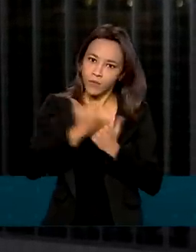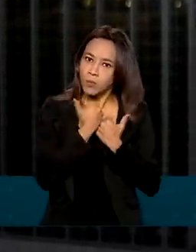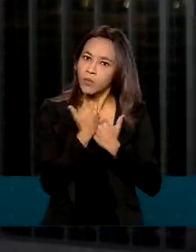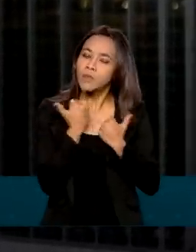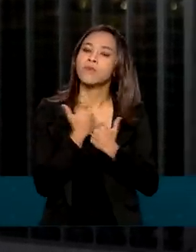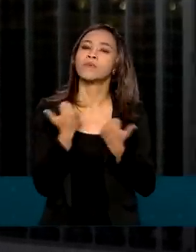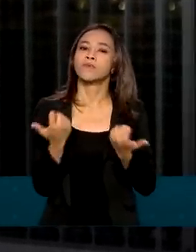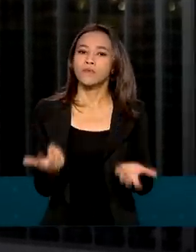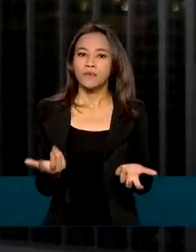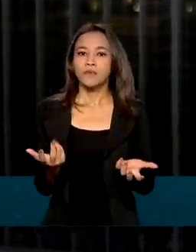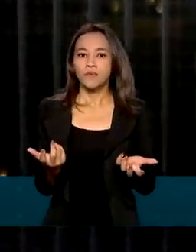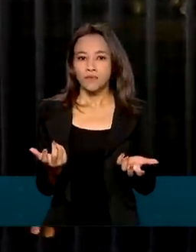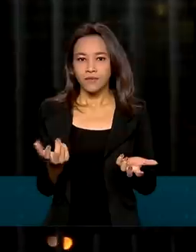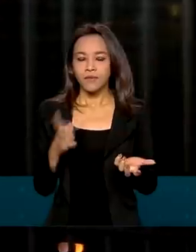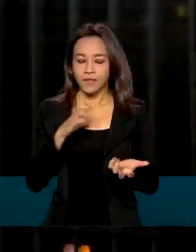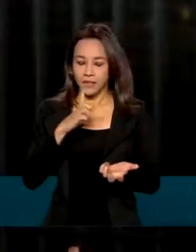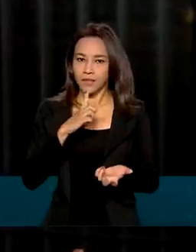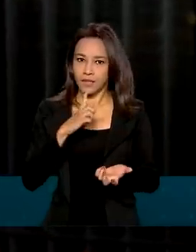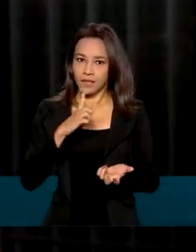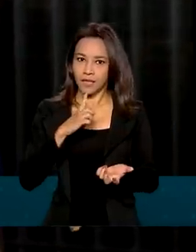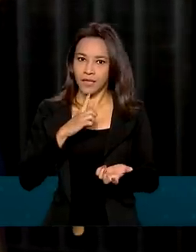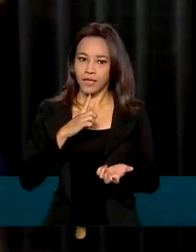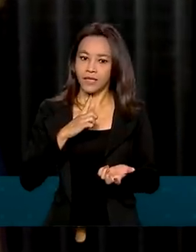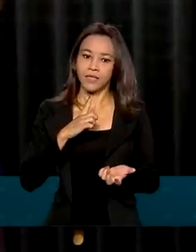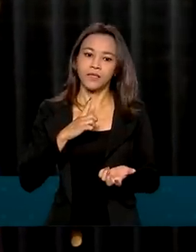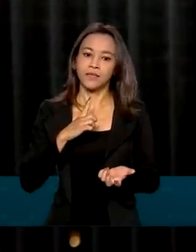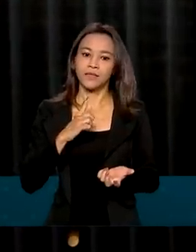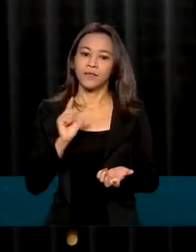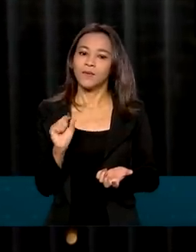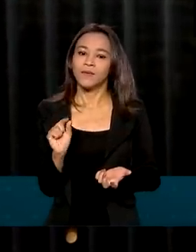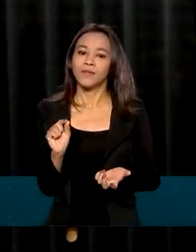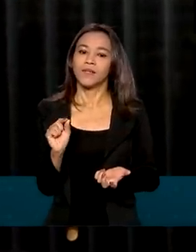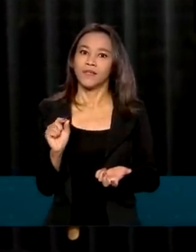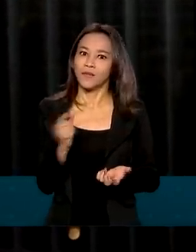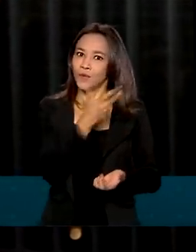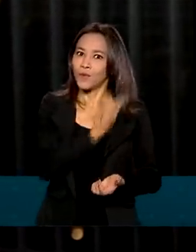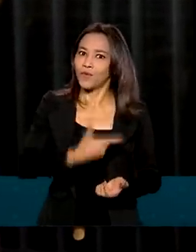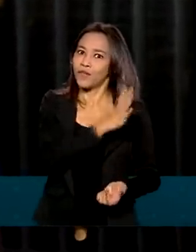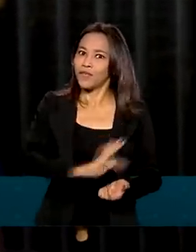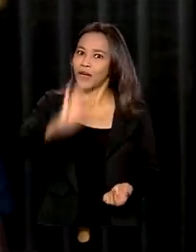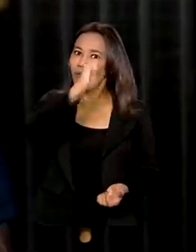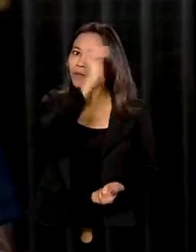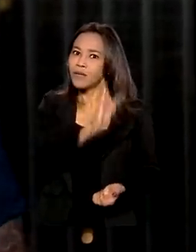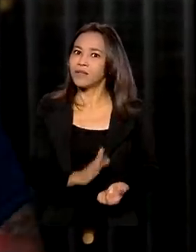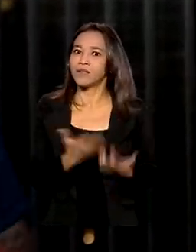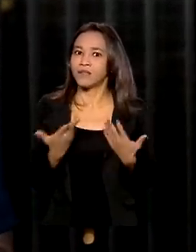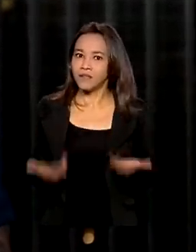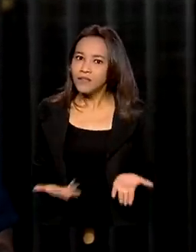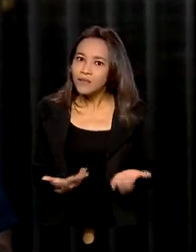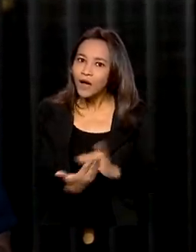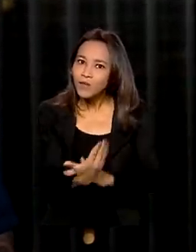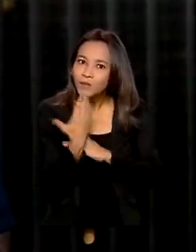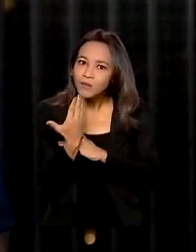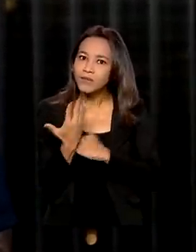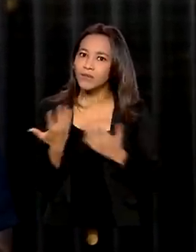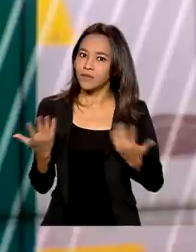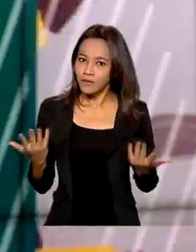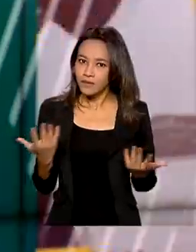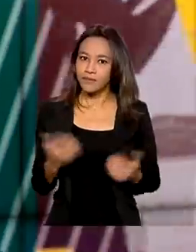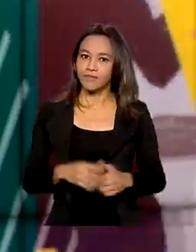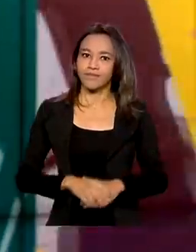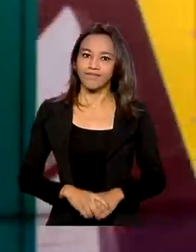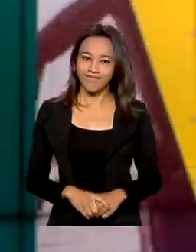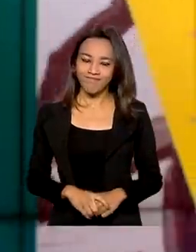o lastro do governo federal do Brasil te ajudando, sabe?